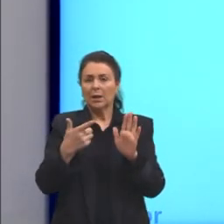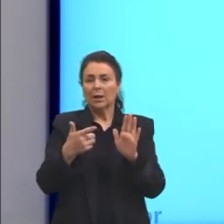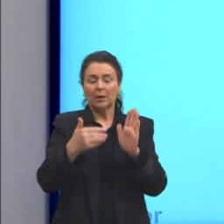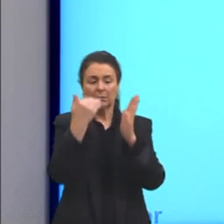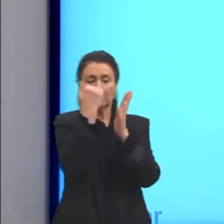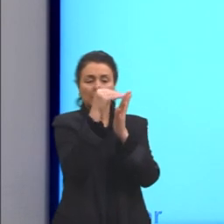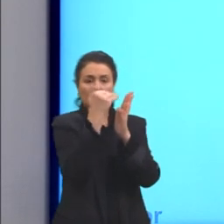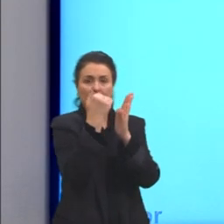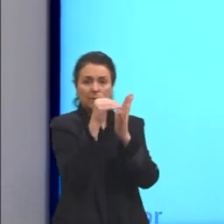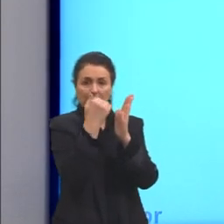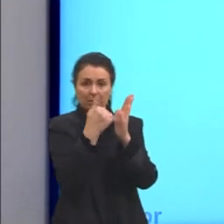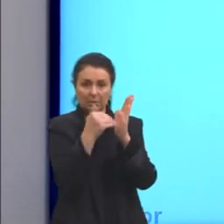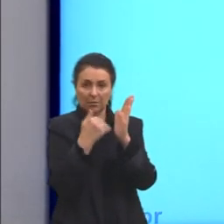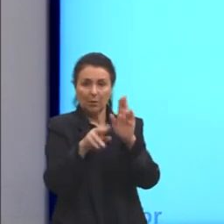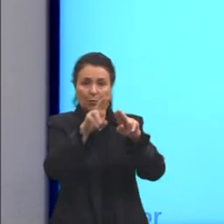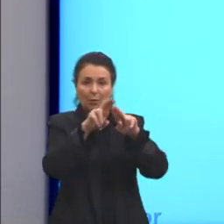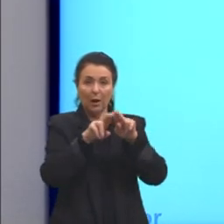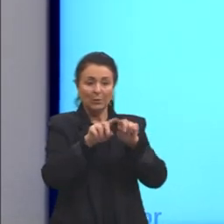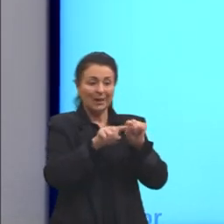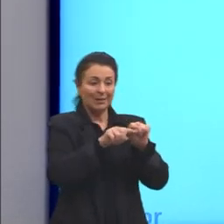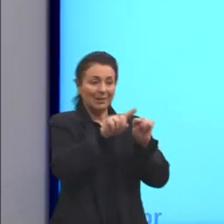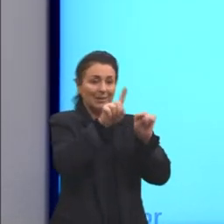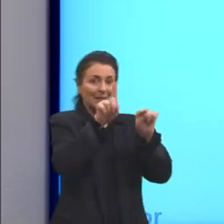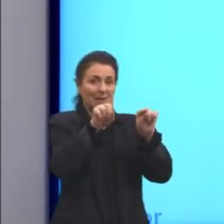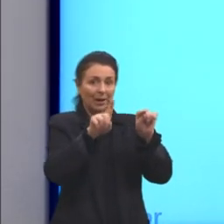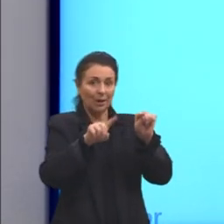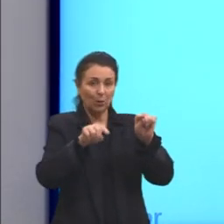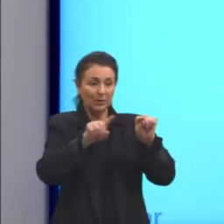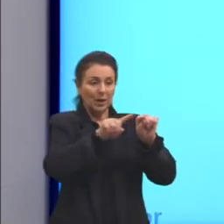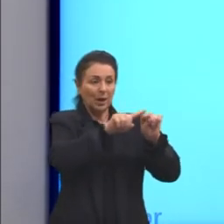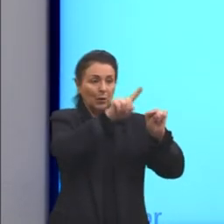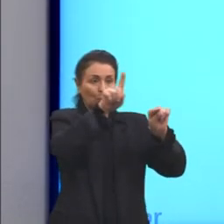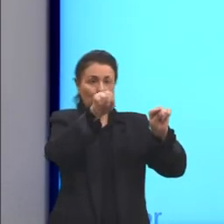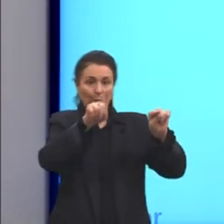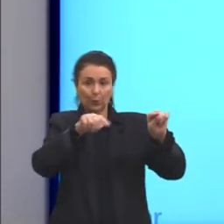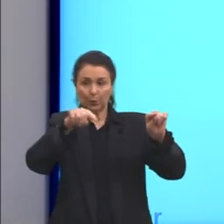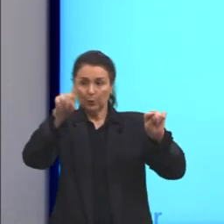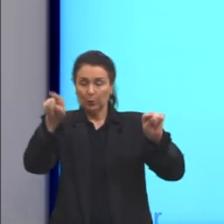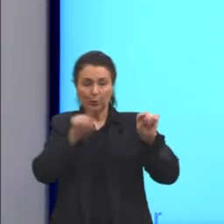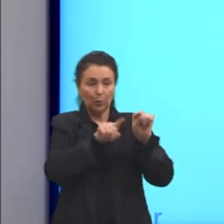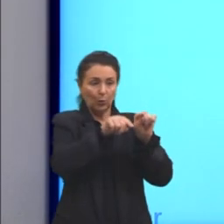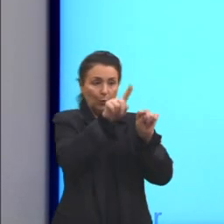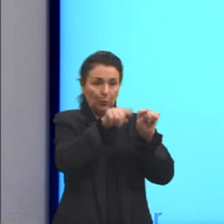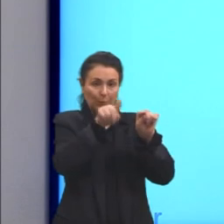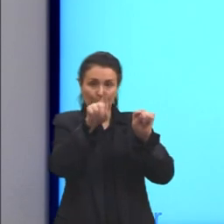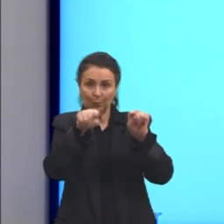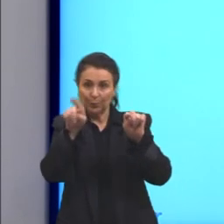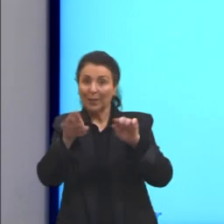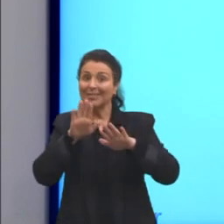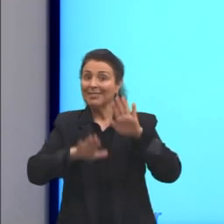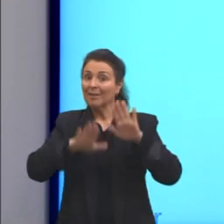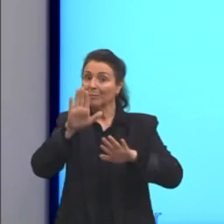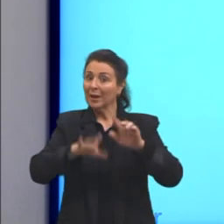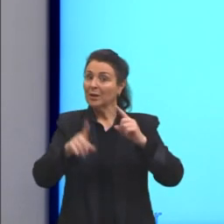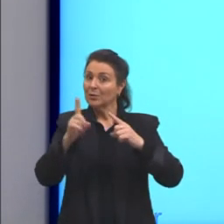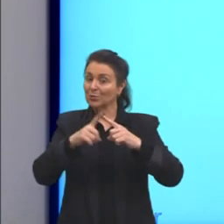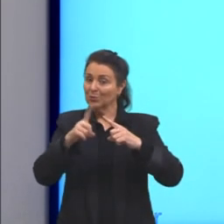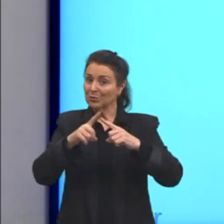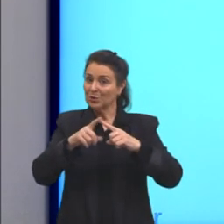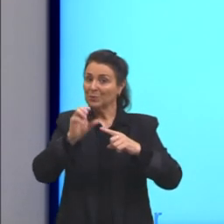ordem de comprimento de onda. Isso aqui também, comprimento de onda, a gente vai falar nas nossas aulas de ondulatória.